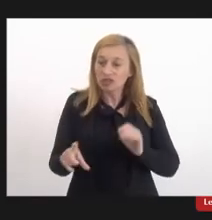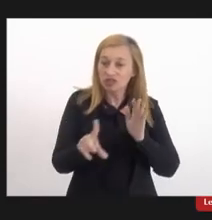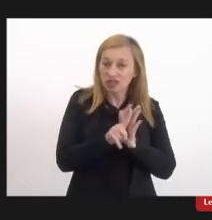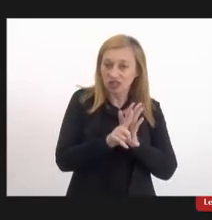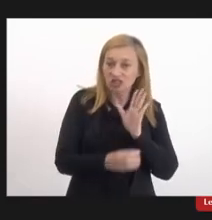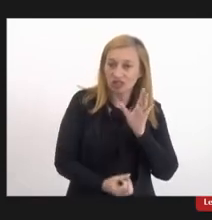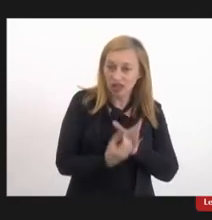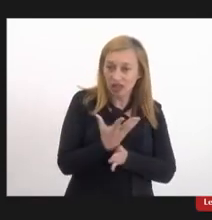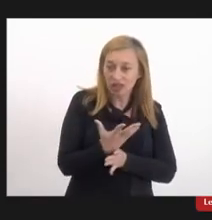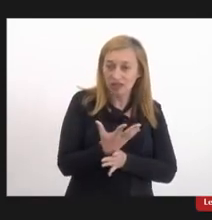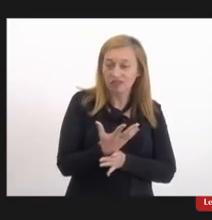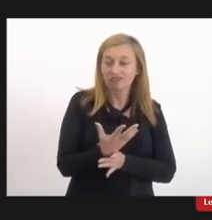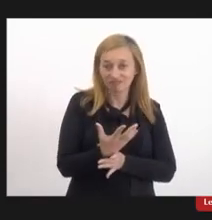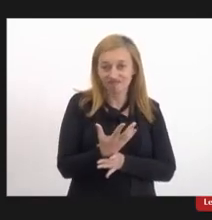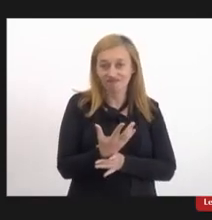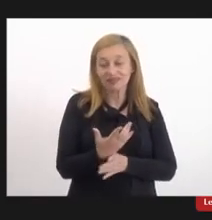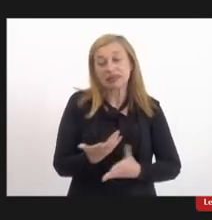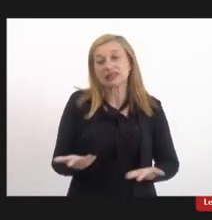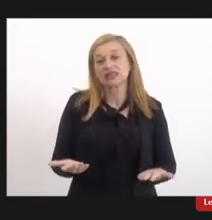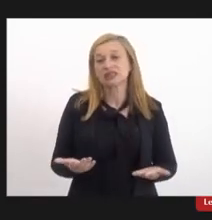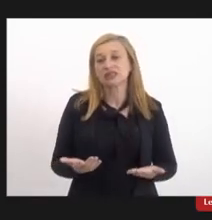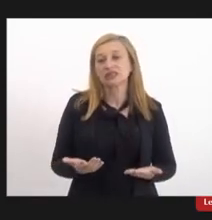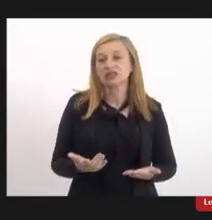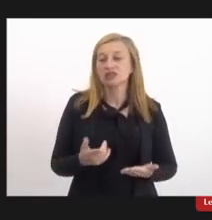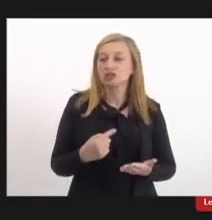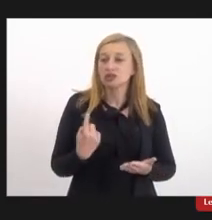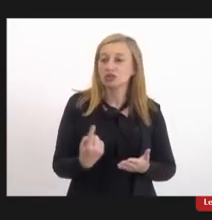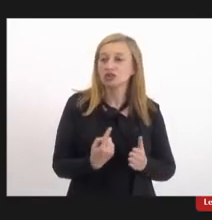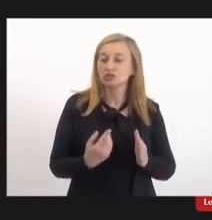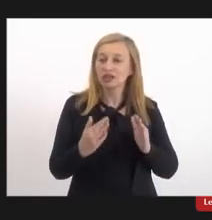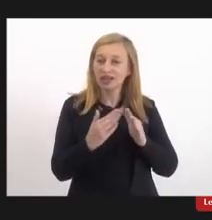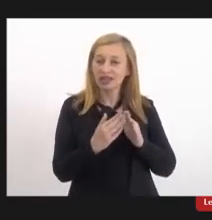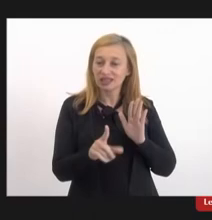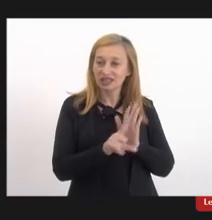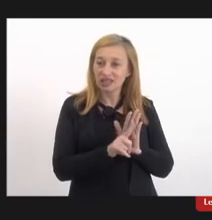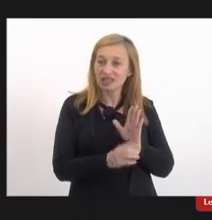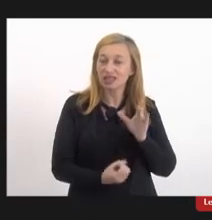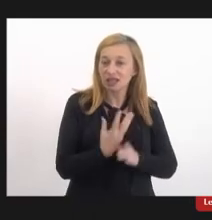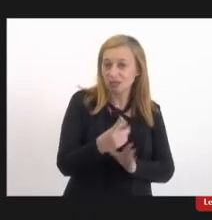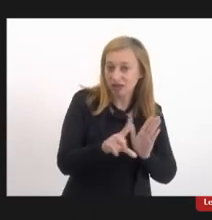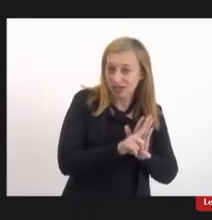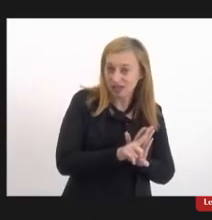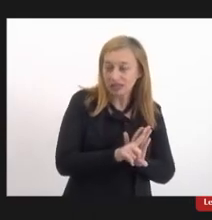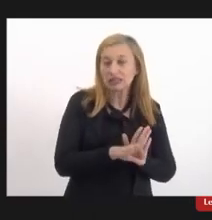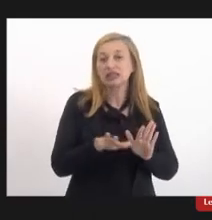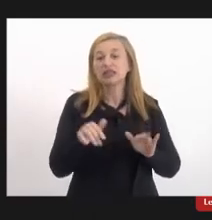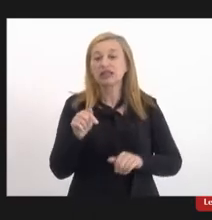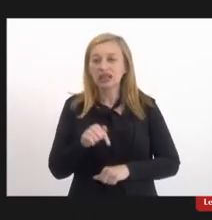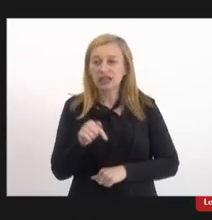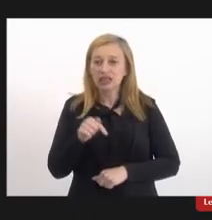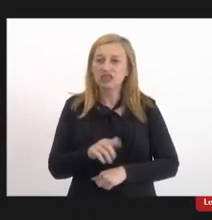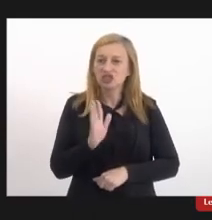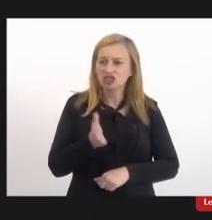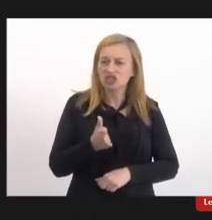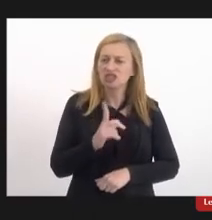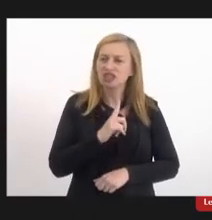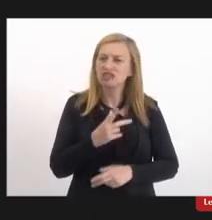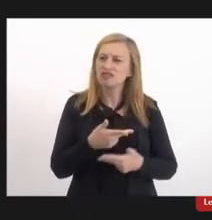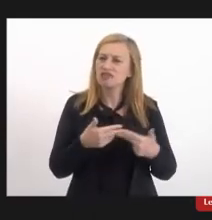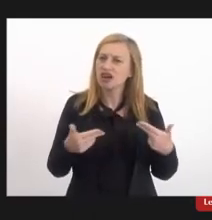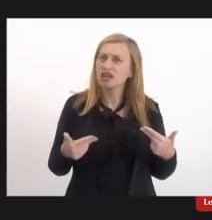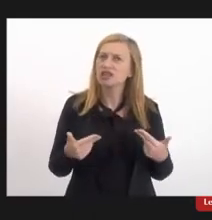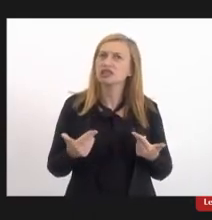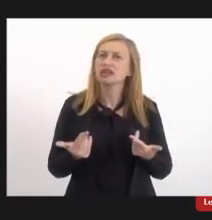a gente faz leis, né, nós estamos num parlamento, a gente faz leis. E aqui já tem várias